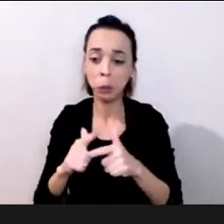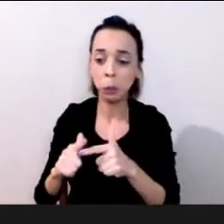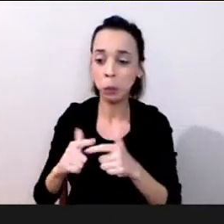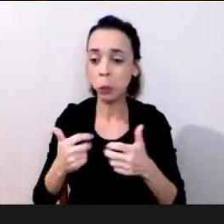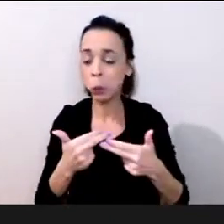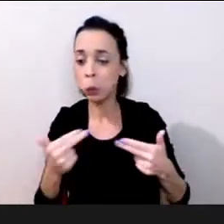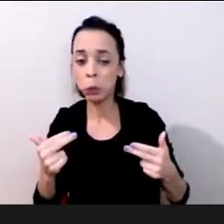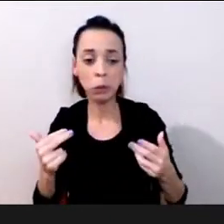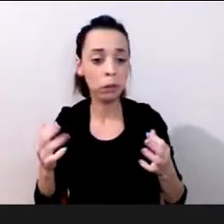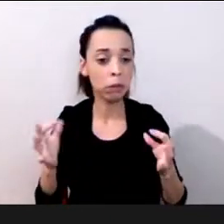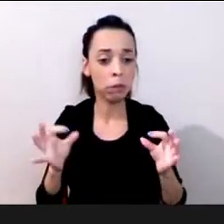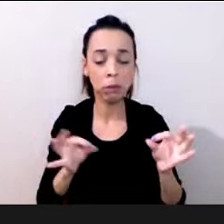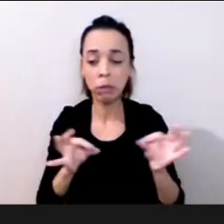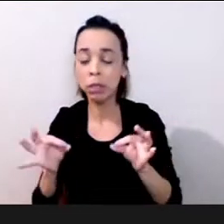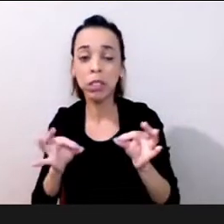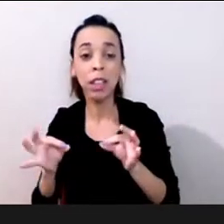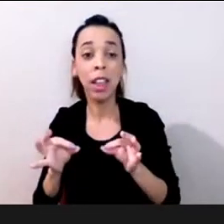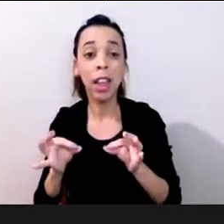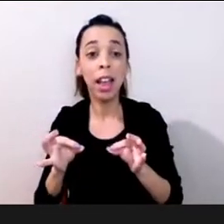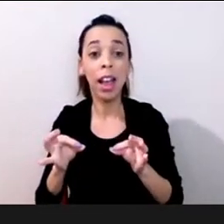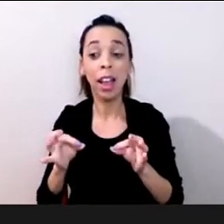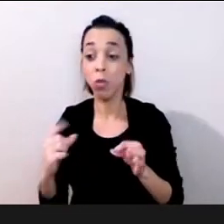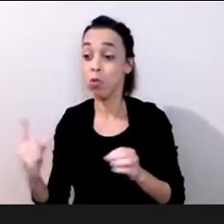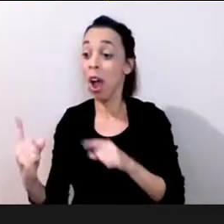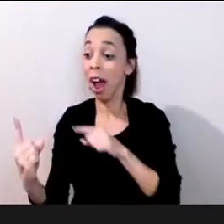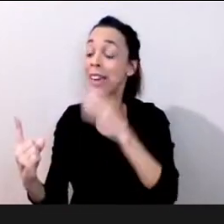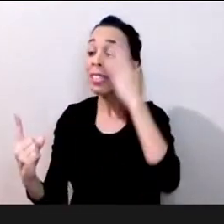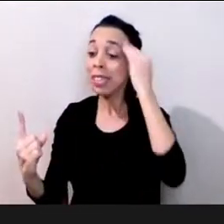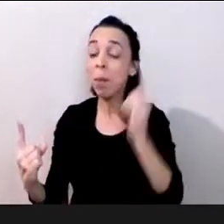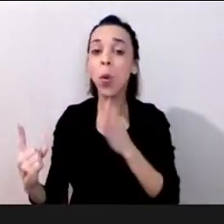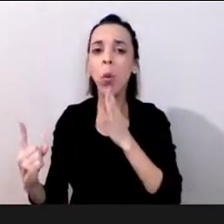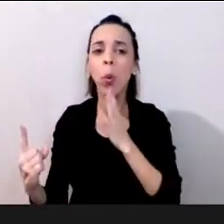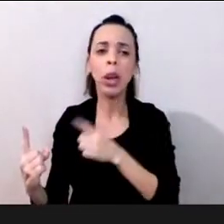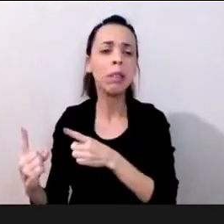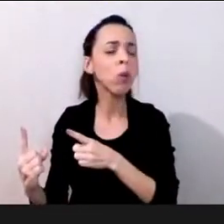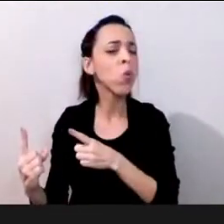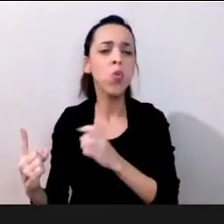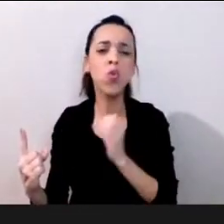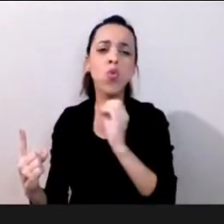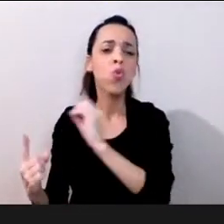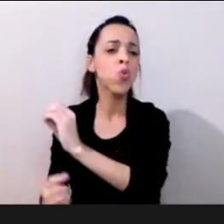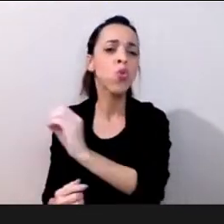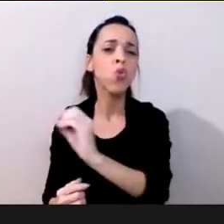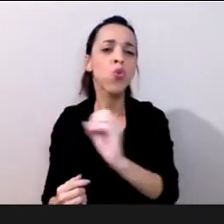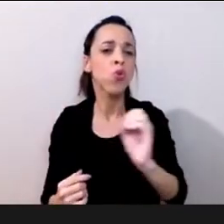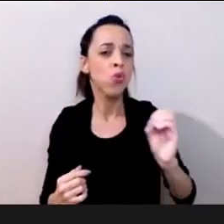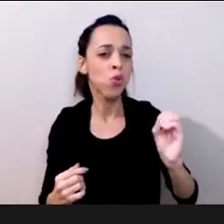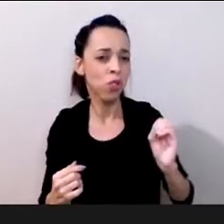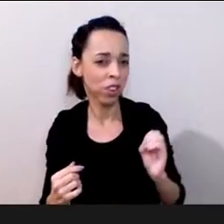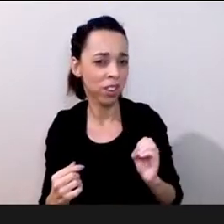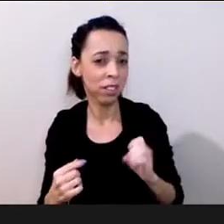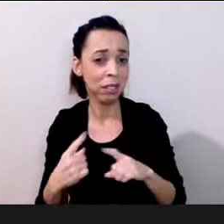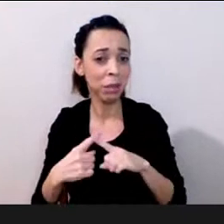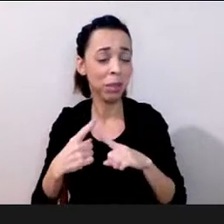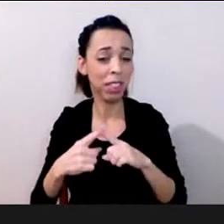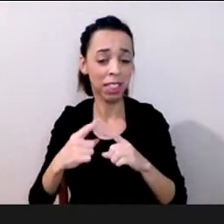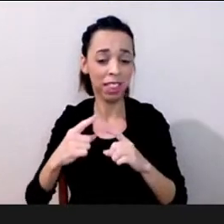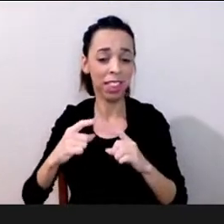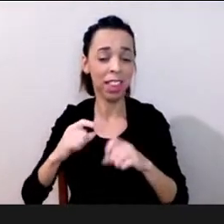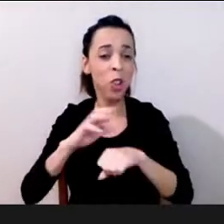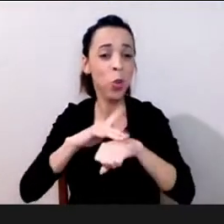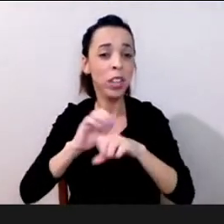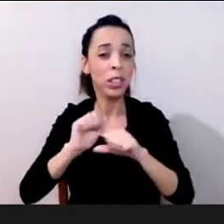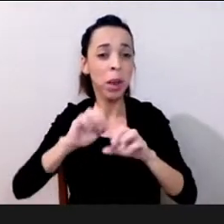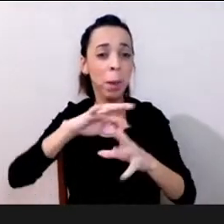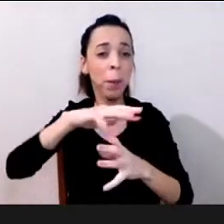ninguém para trazer a receita tendo em vista inclusive que a última pandemia que nós temos já faz 100 anos e